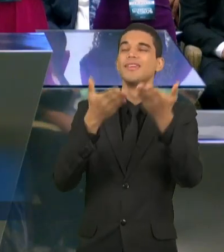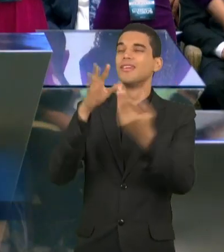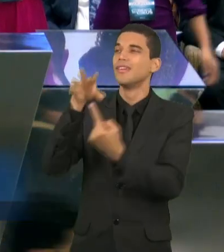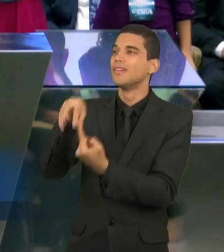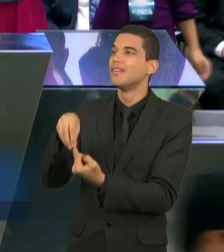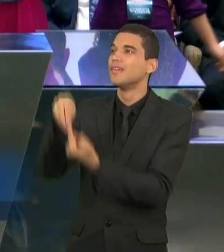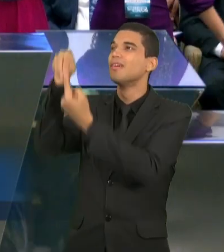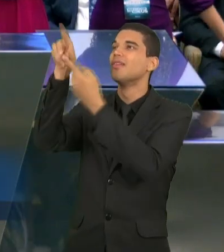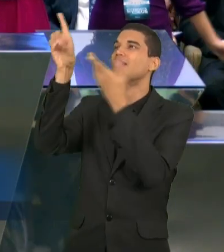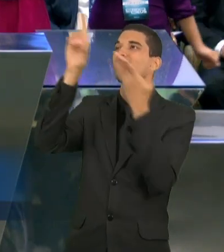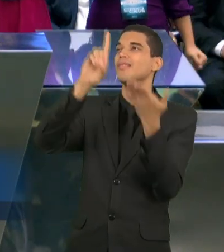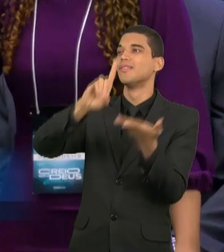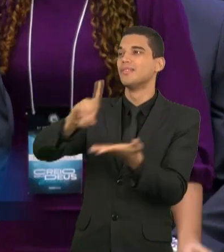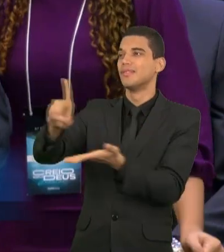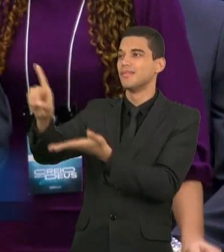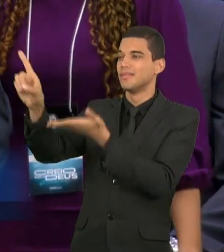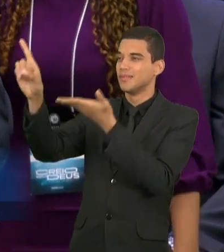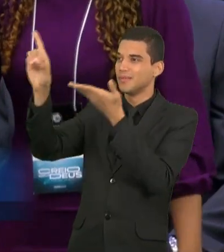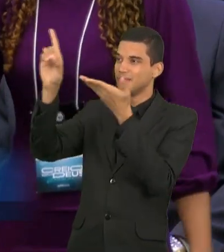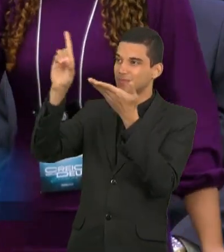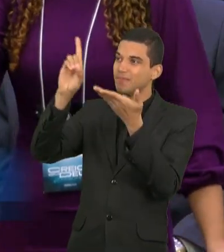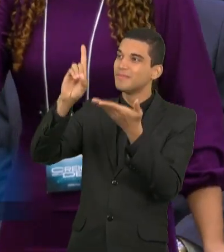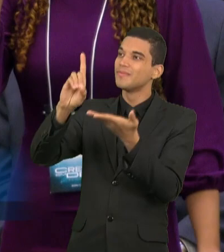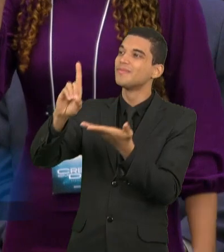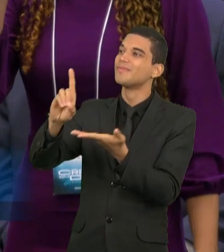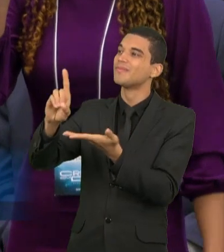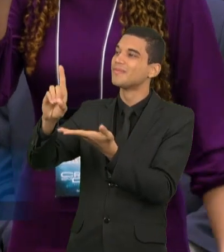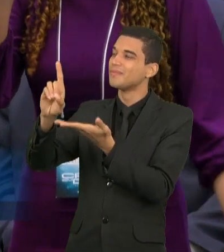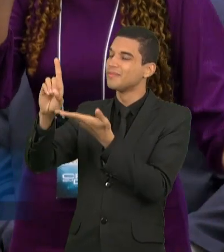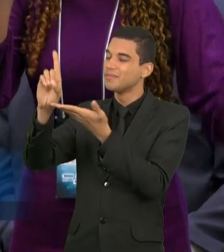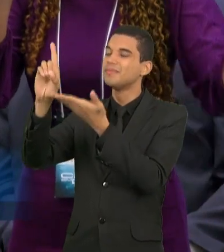Exaltarei, somente a ti,